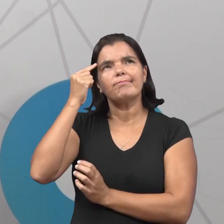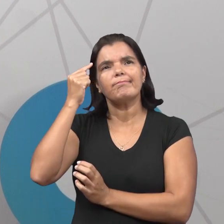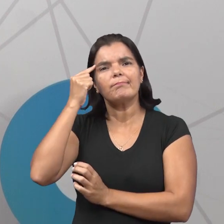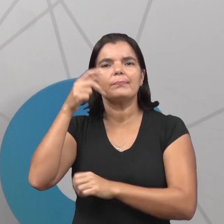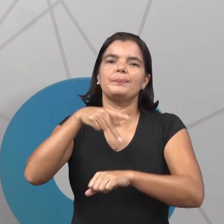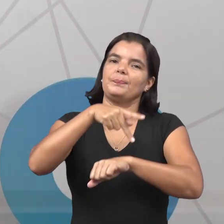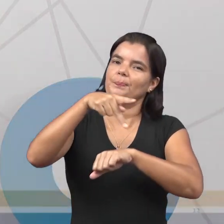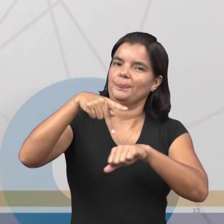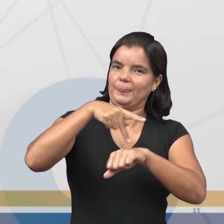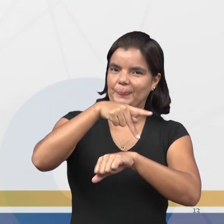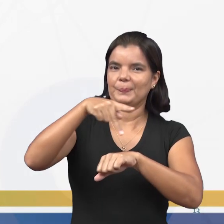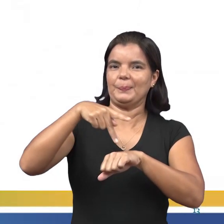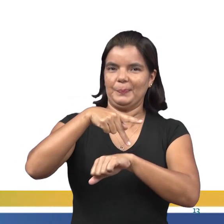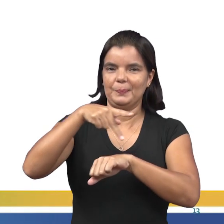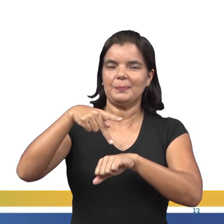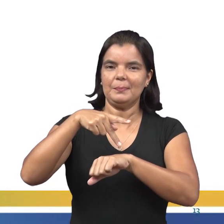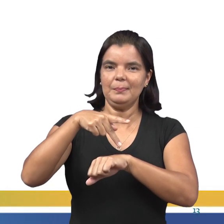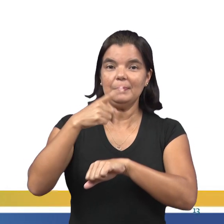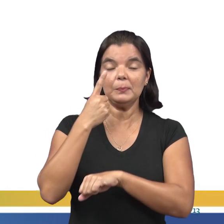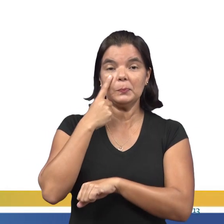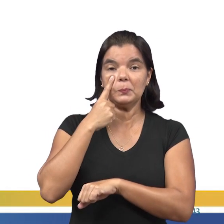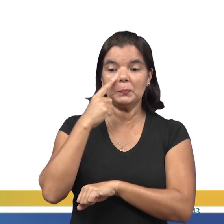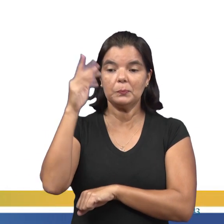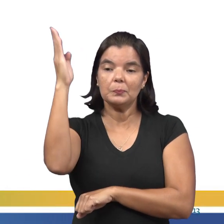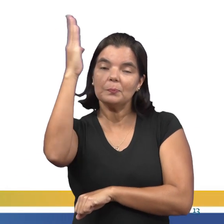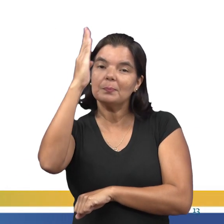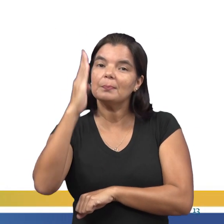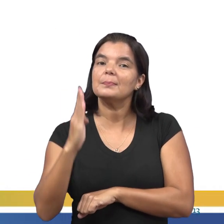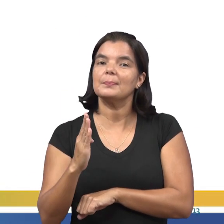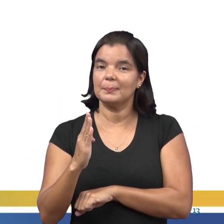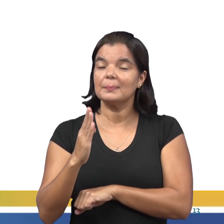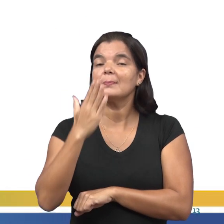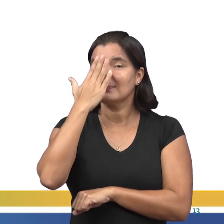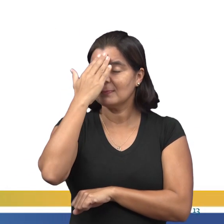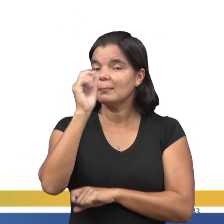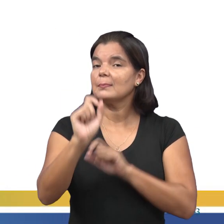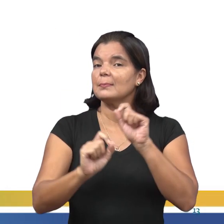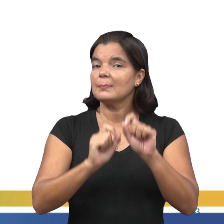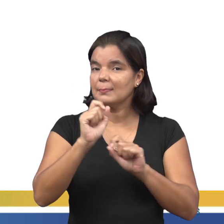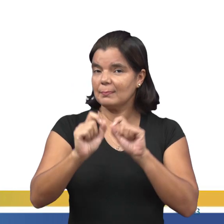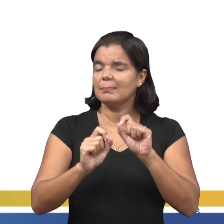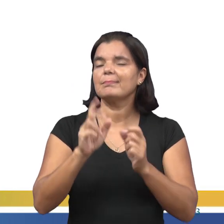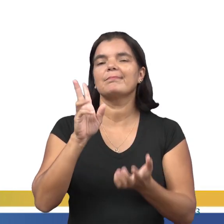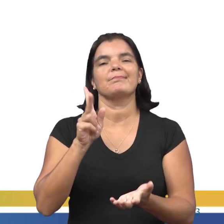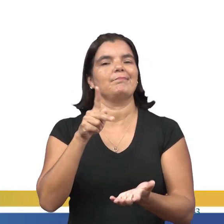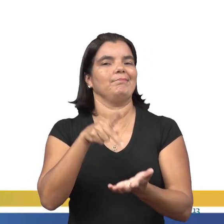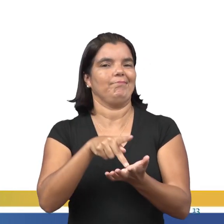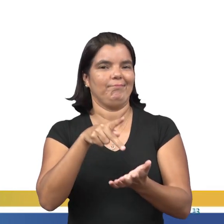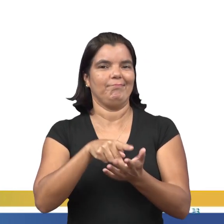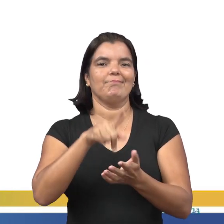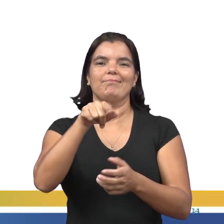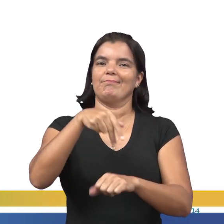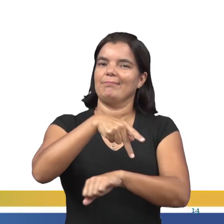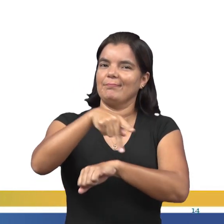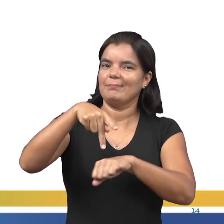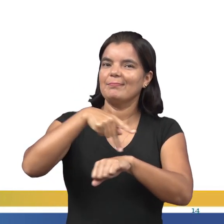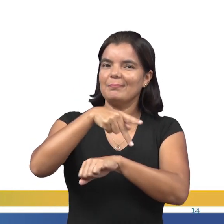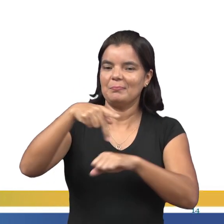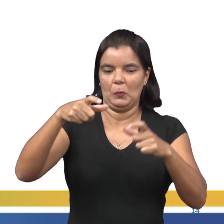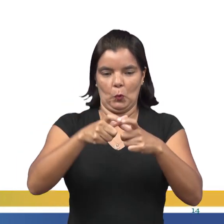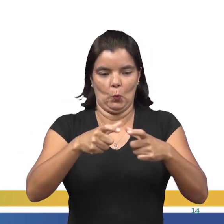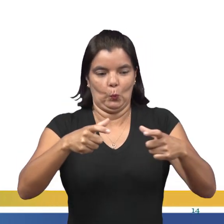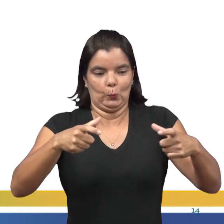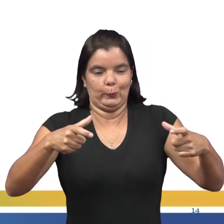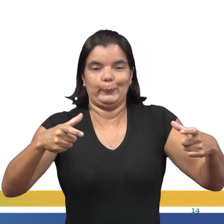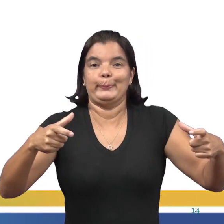um país. Olhando para o Brasil, sabemos que o Brasil realmente é um país de grande